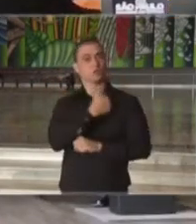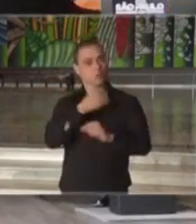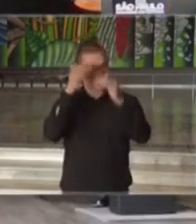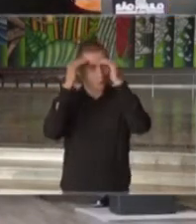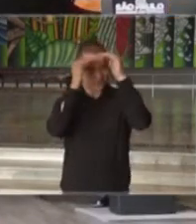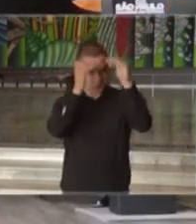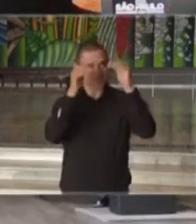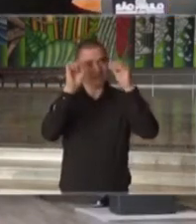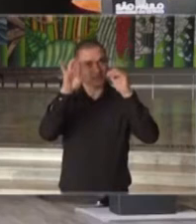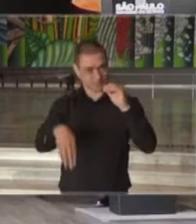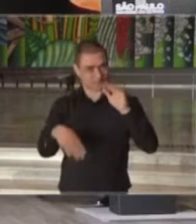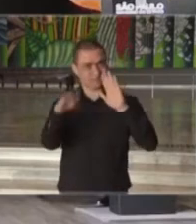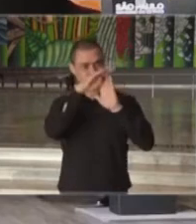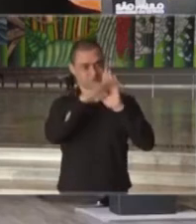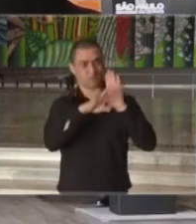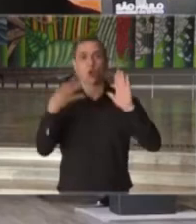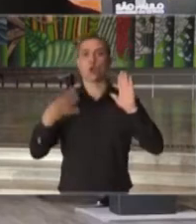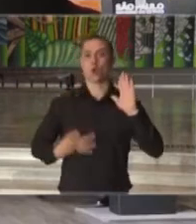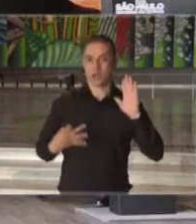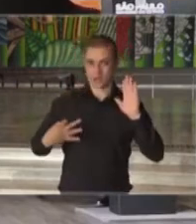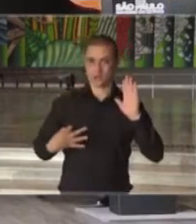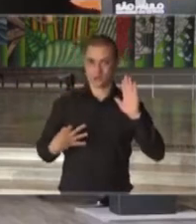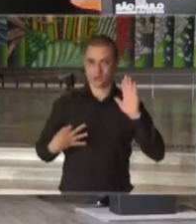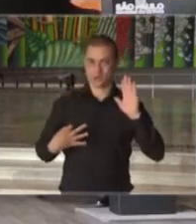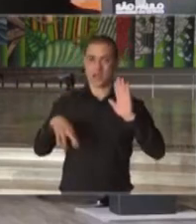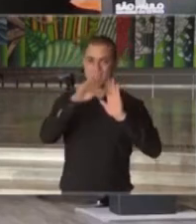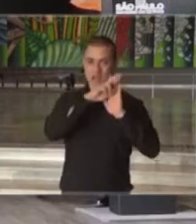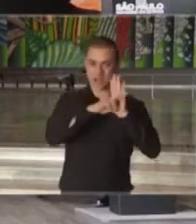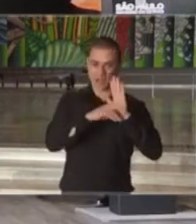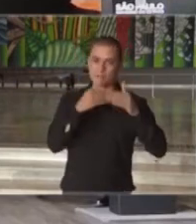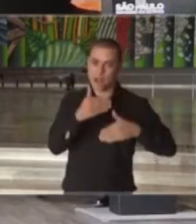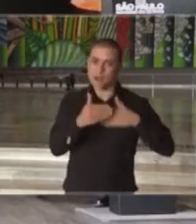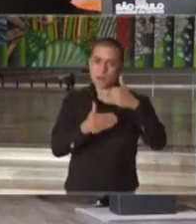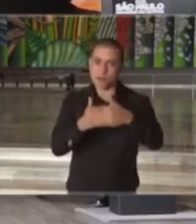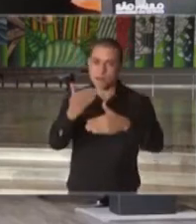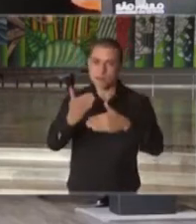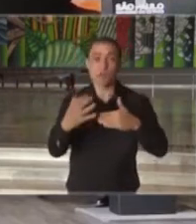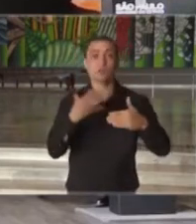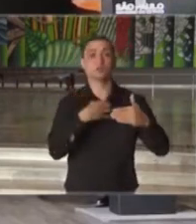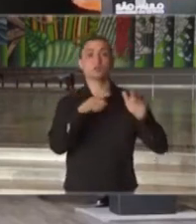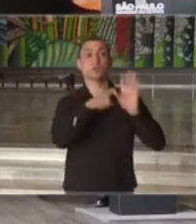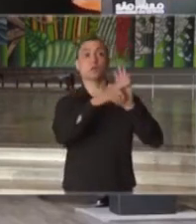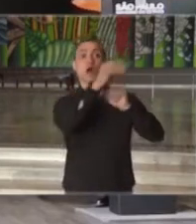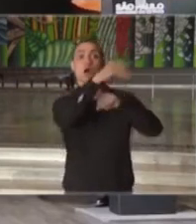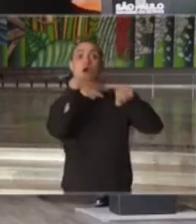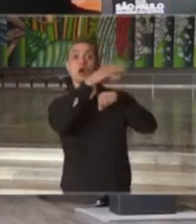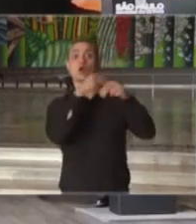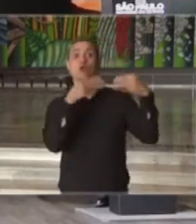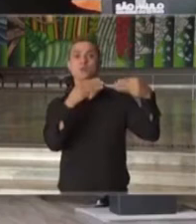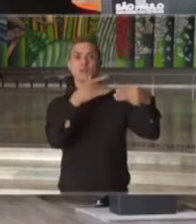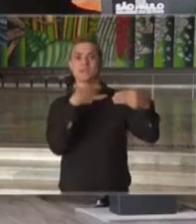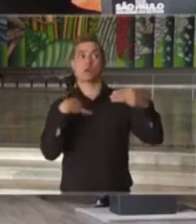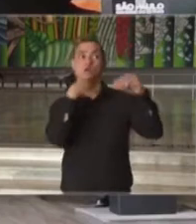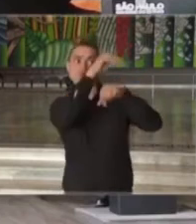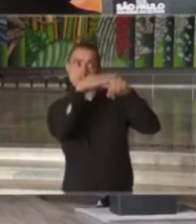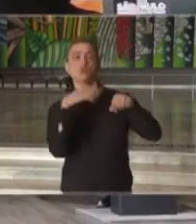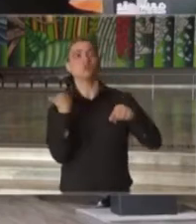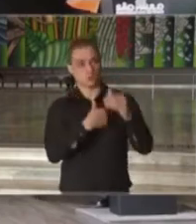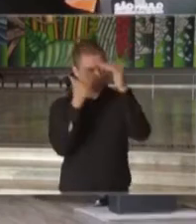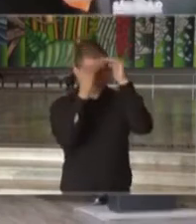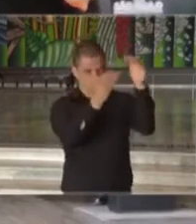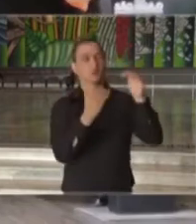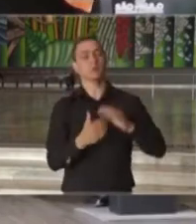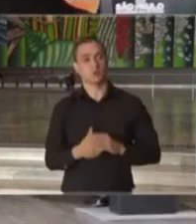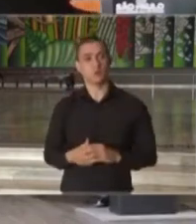corretamente, certo, passo a passo, de acordo com as orientações do Ministério da Saúde. Então, eu só quero